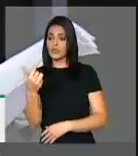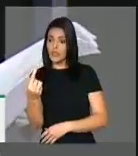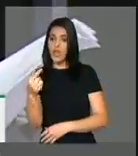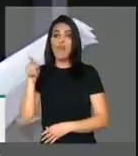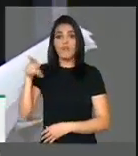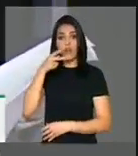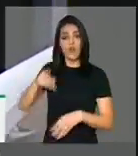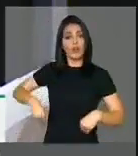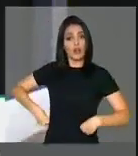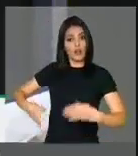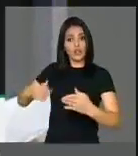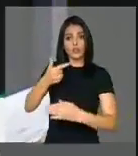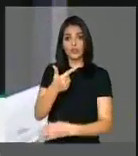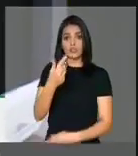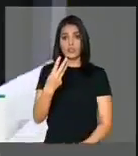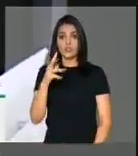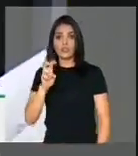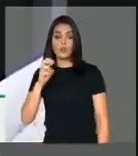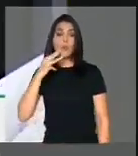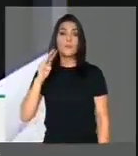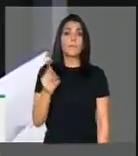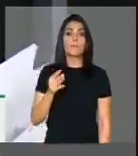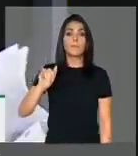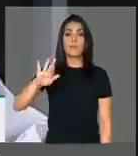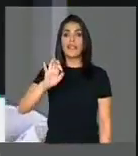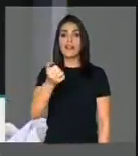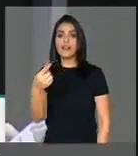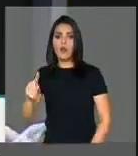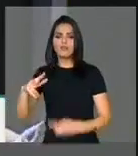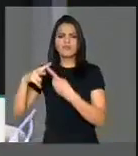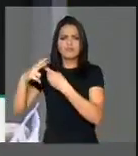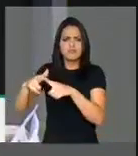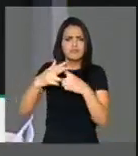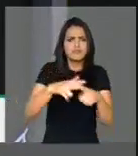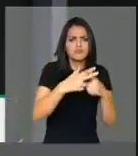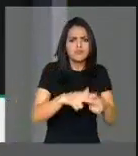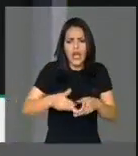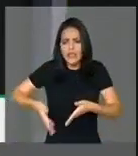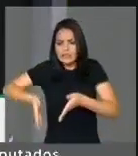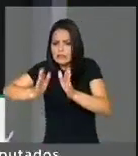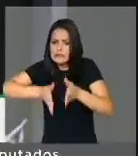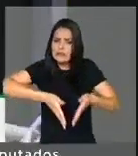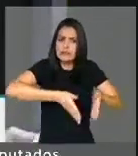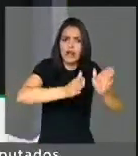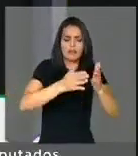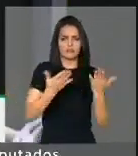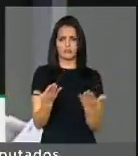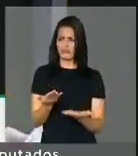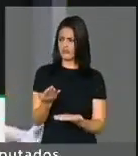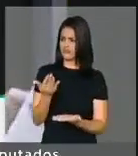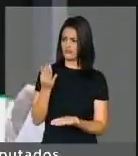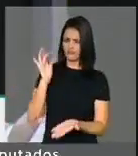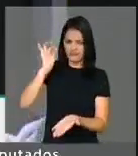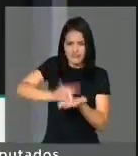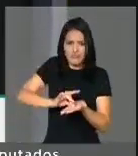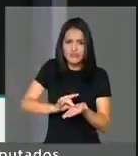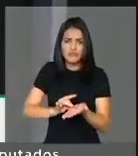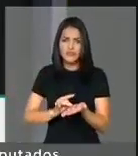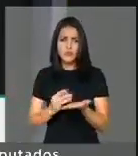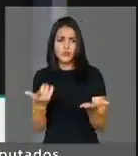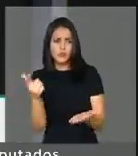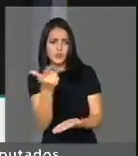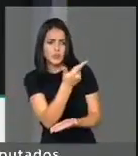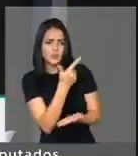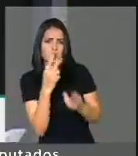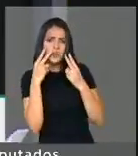235 milhões na manutenção de estradas. E, sinceramente, senhor presidente, nós não vimos esse dinheiro investido nos